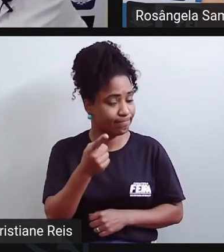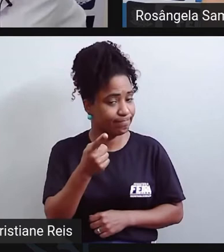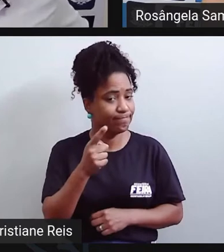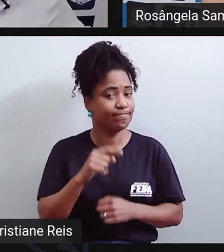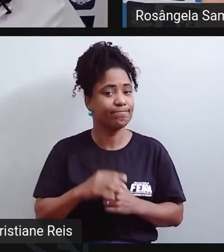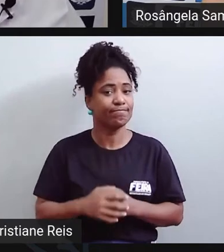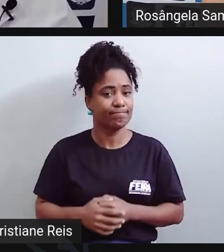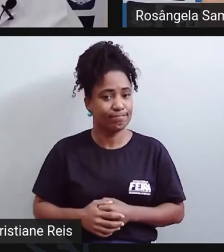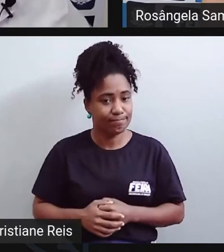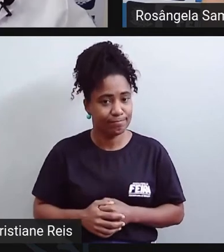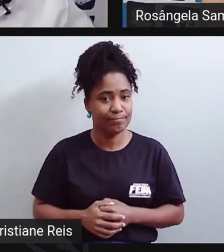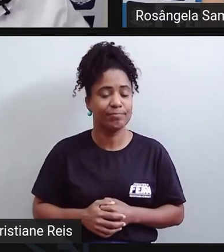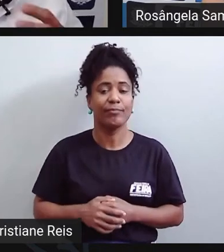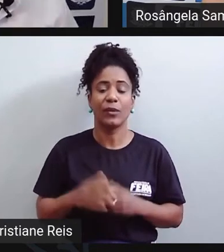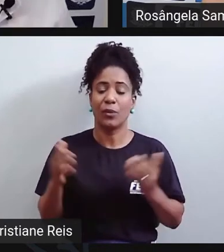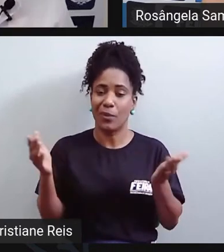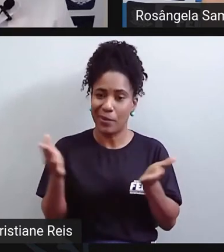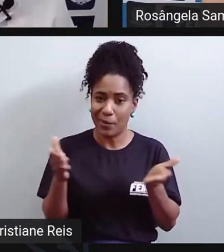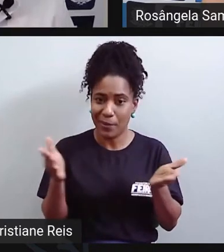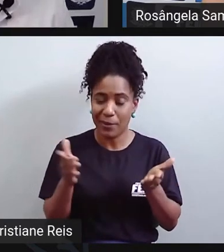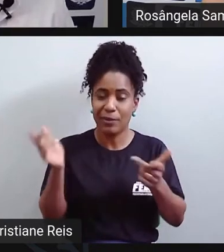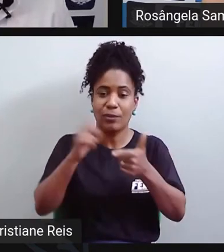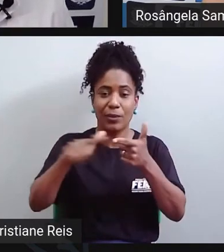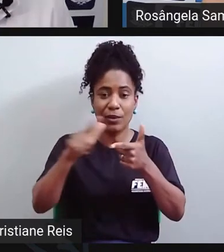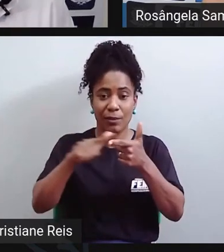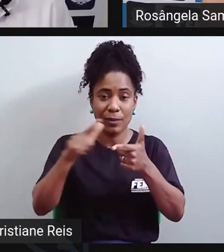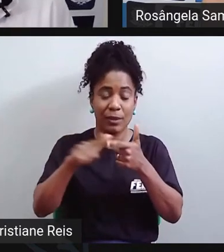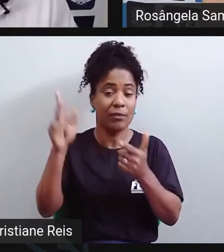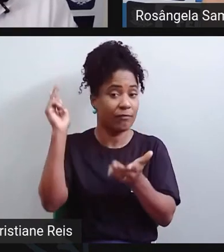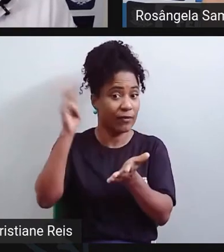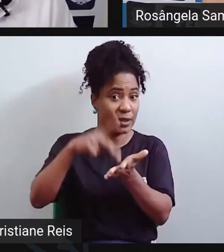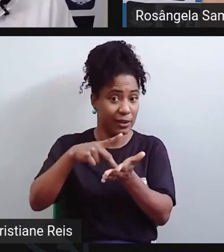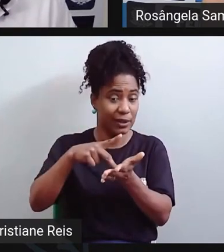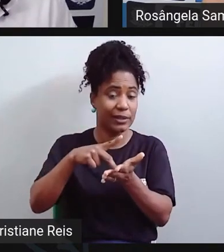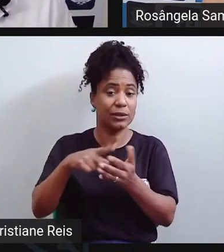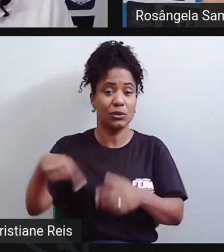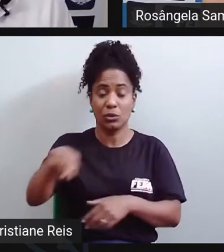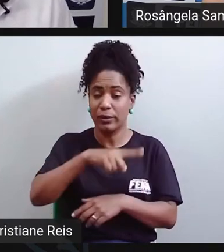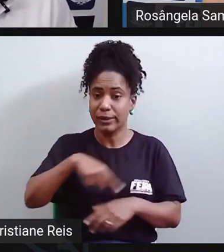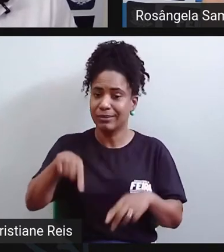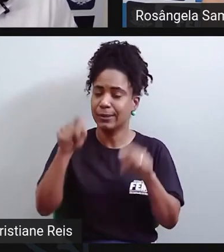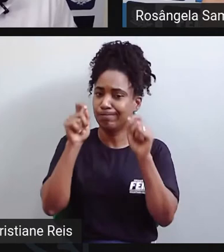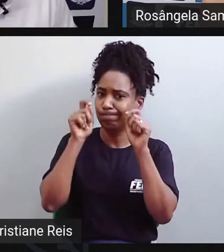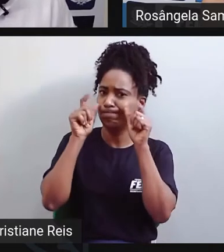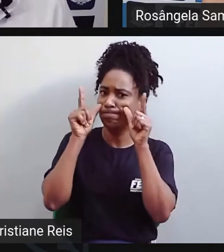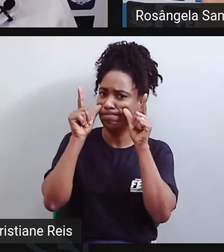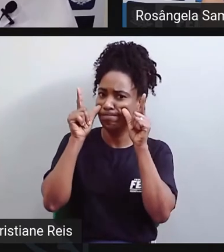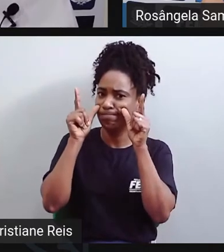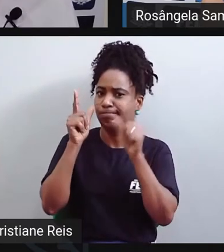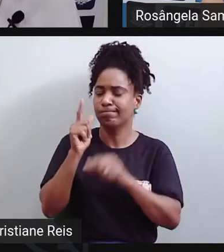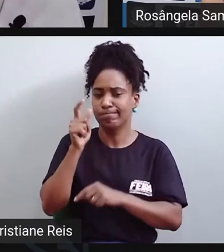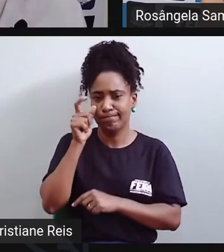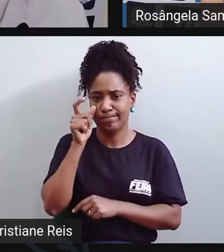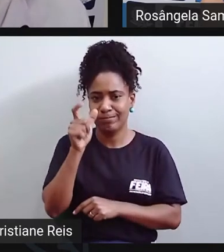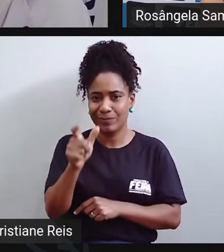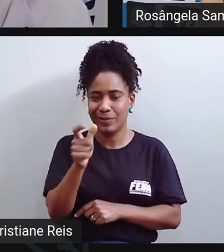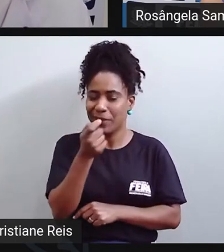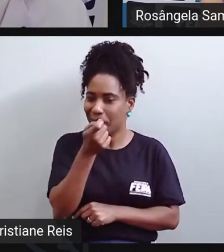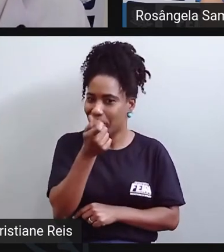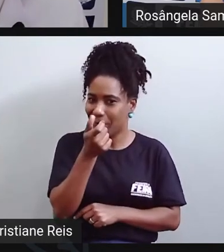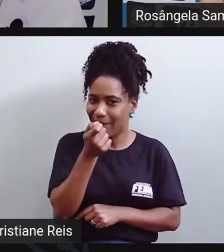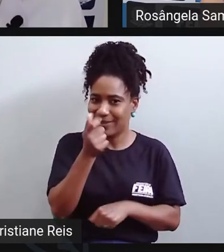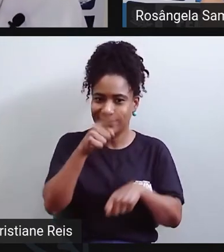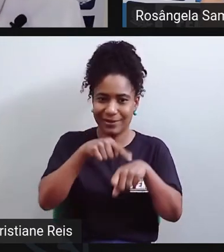estar no nosso dia a dia, tá? É uma questão que a gente tem que estar sempre atento. Rosângela, nosso tempo está quase terminando,